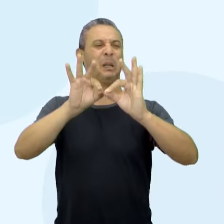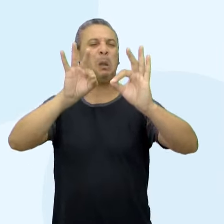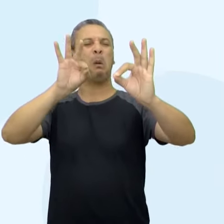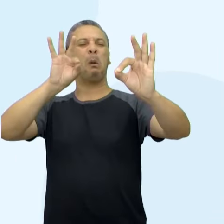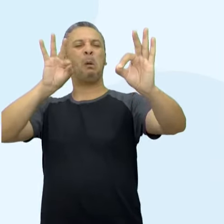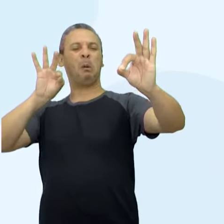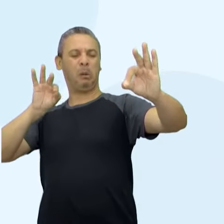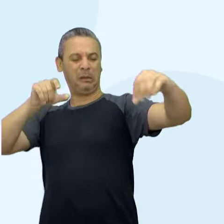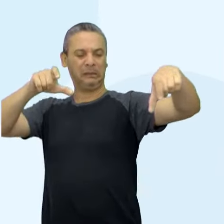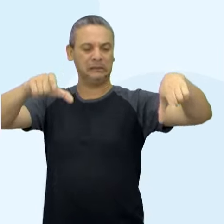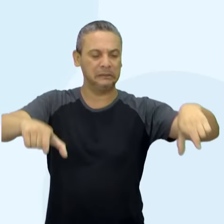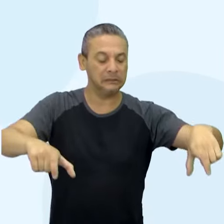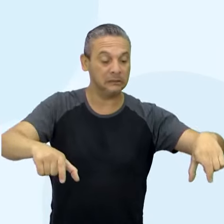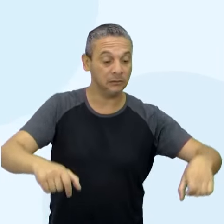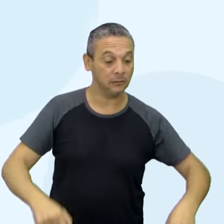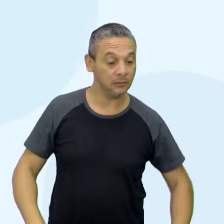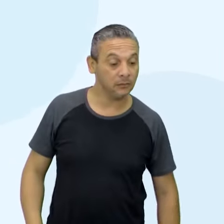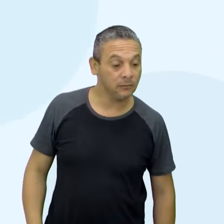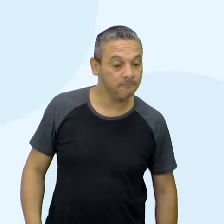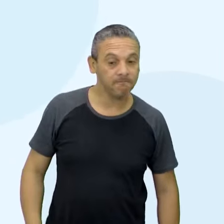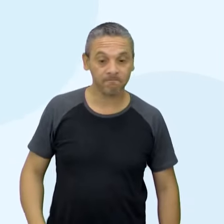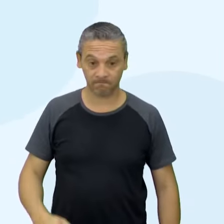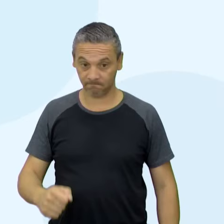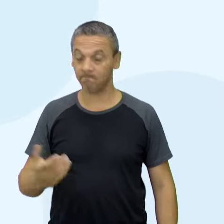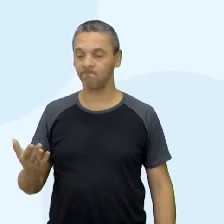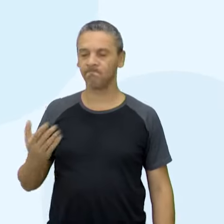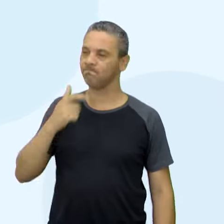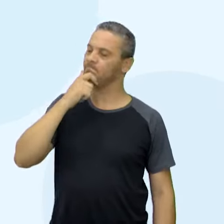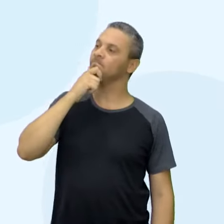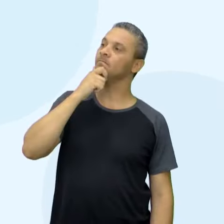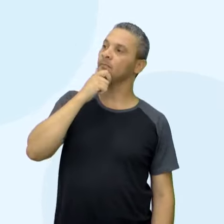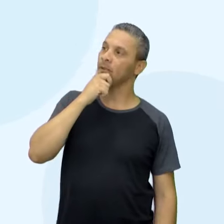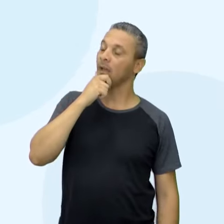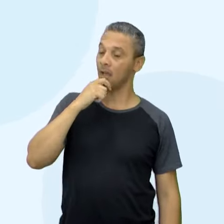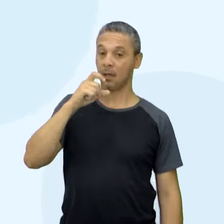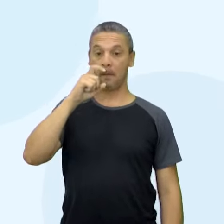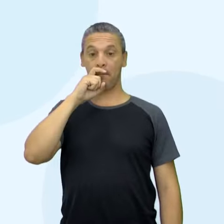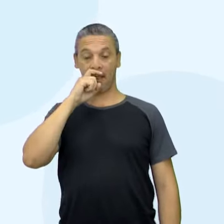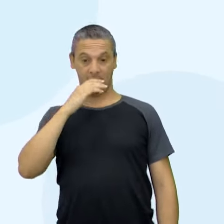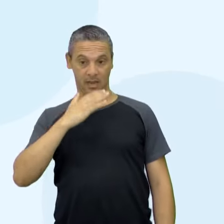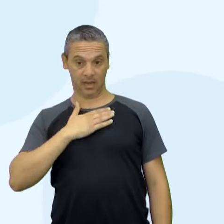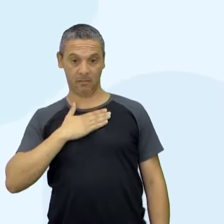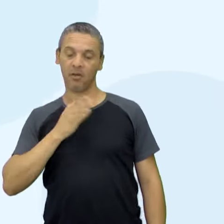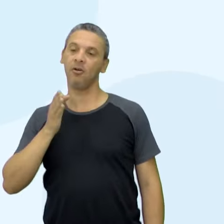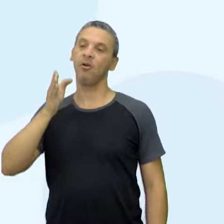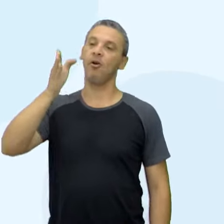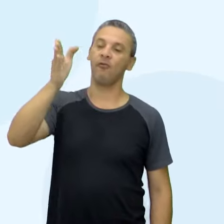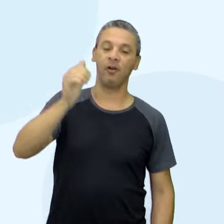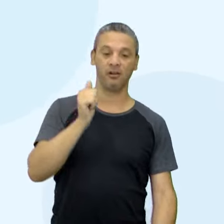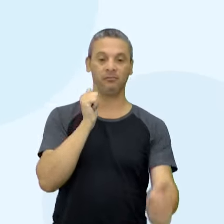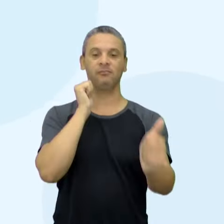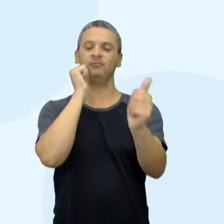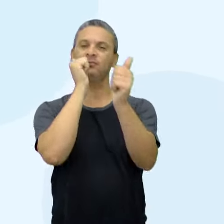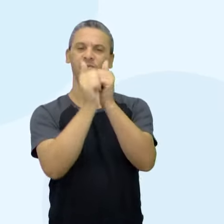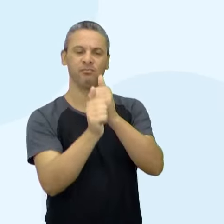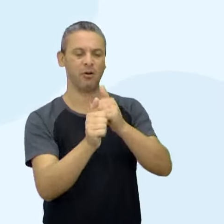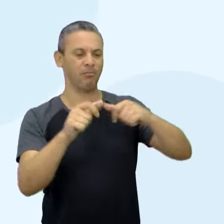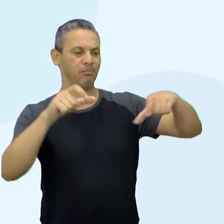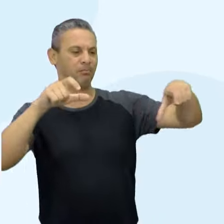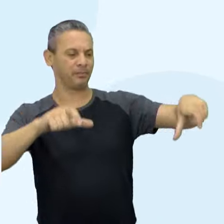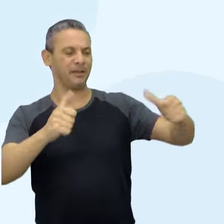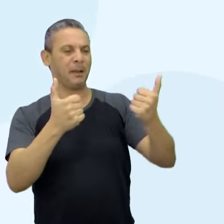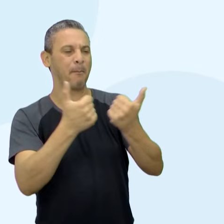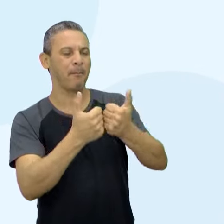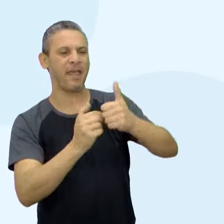jogo. Lembrei-me, naquele momento, de quando meu pai saía para jogar futebol num campinho na beira da